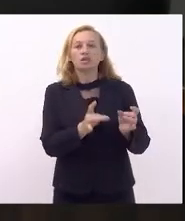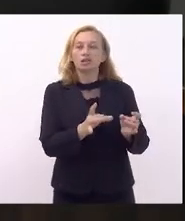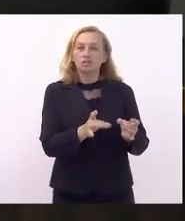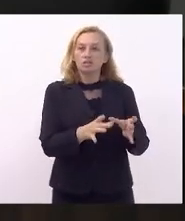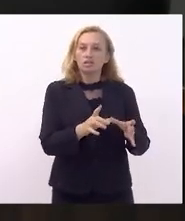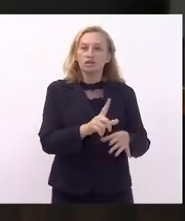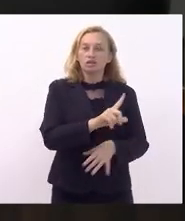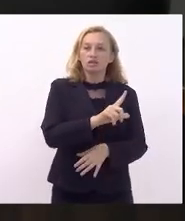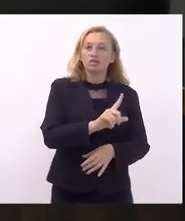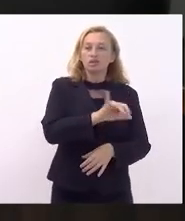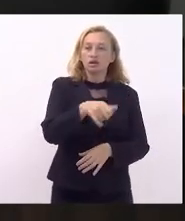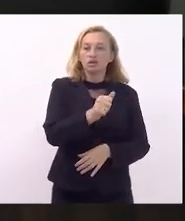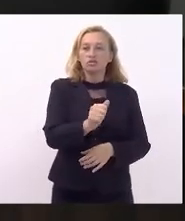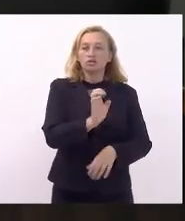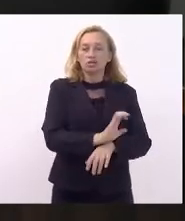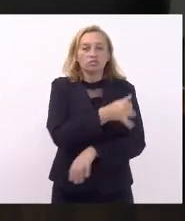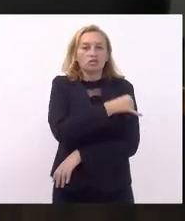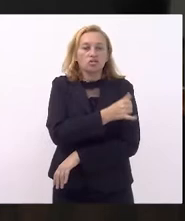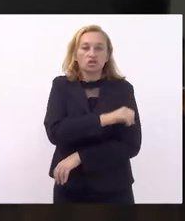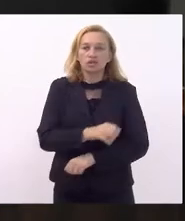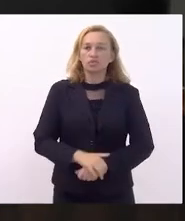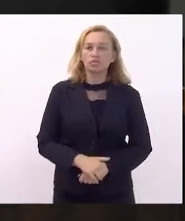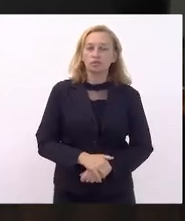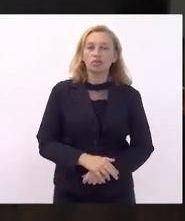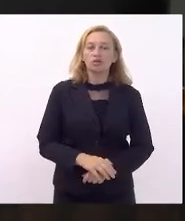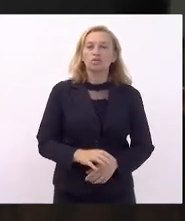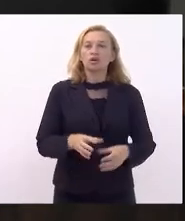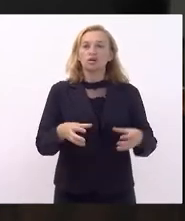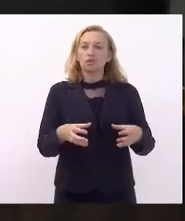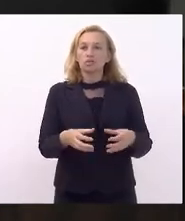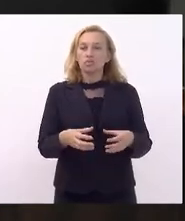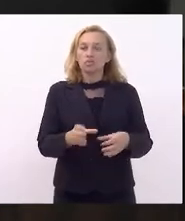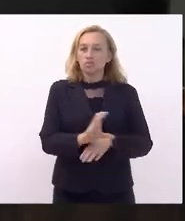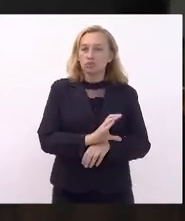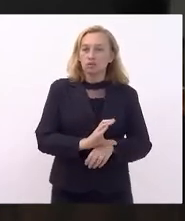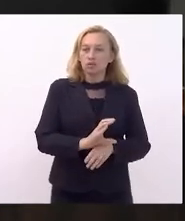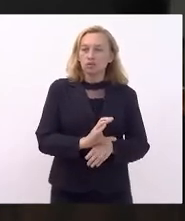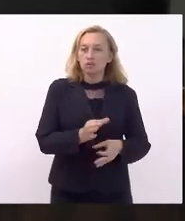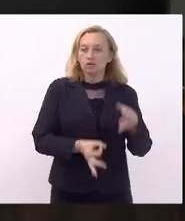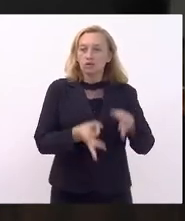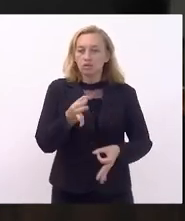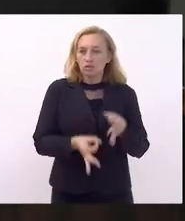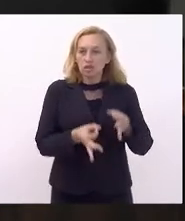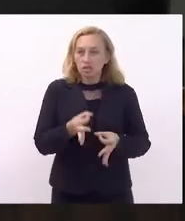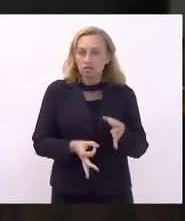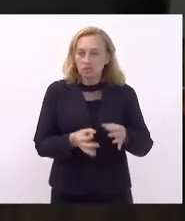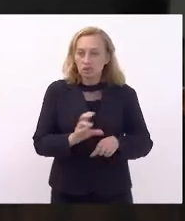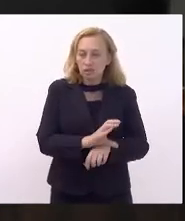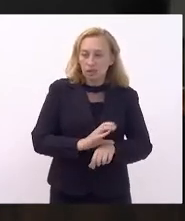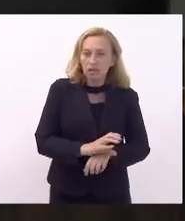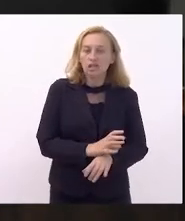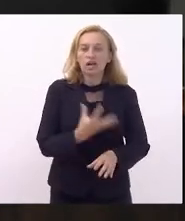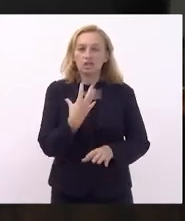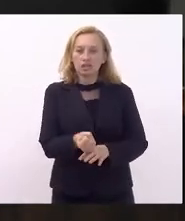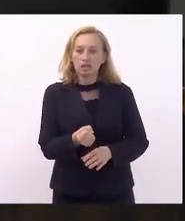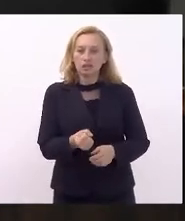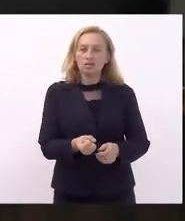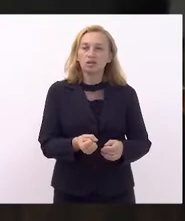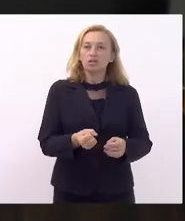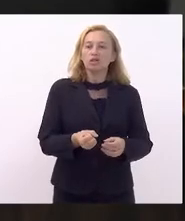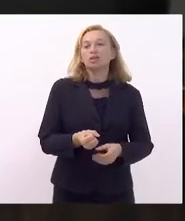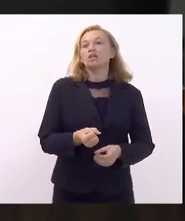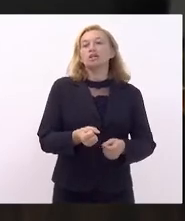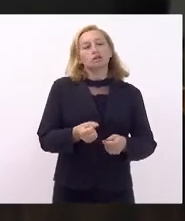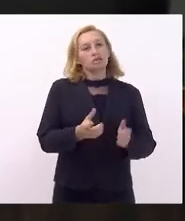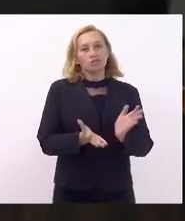do Estado do Rio de Janeiro. Apareceres da Comissão de Constituição de Justiça pela Constitucionalidade, Economia e Indústria e Comércio, favorável de tributação,